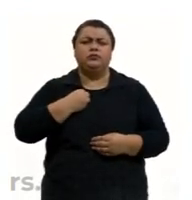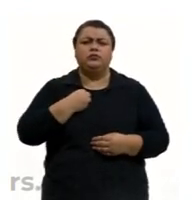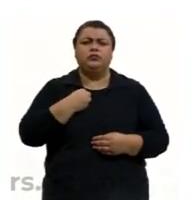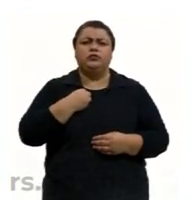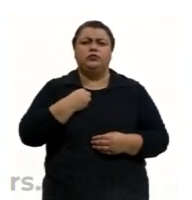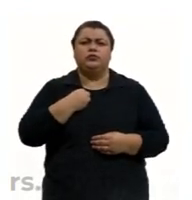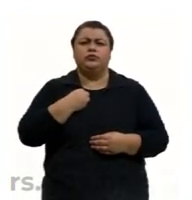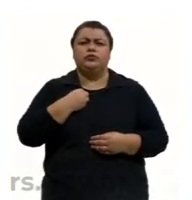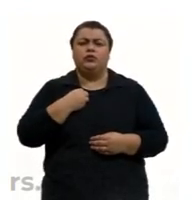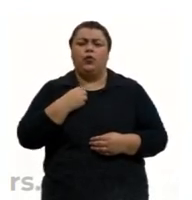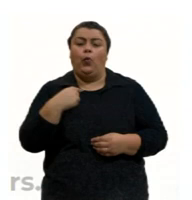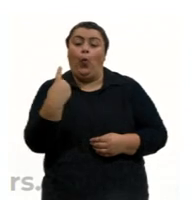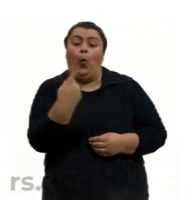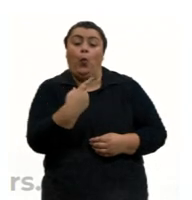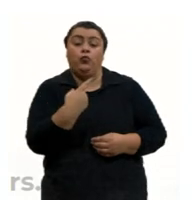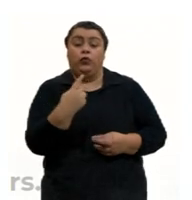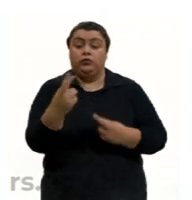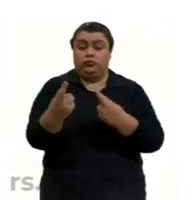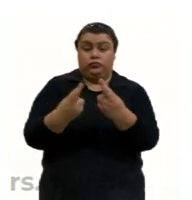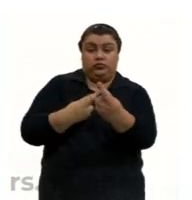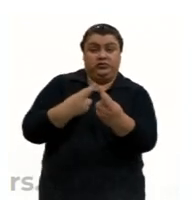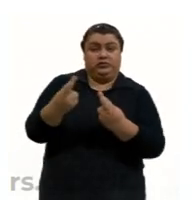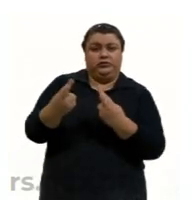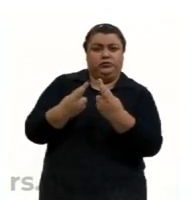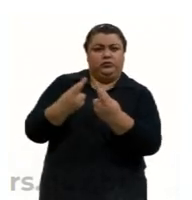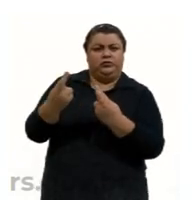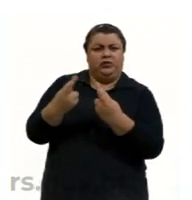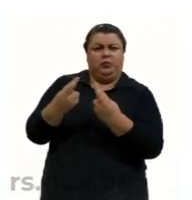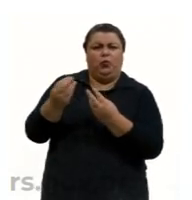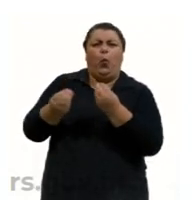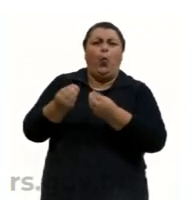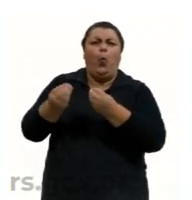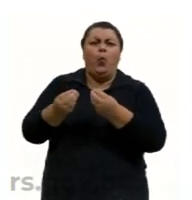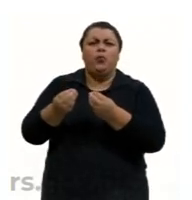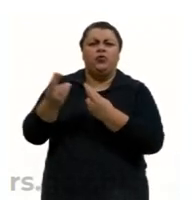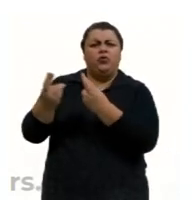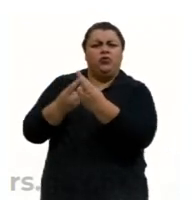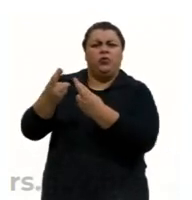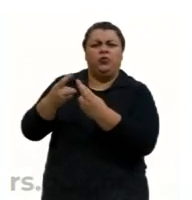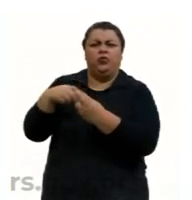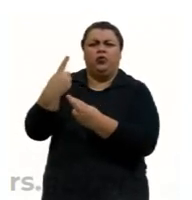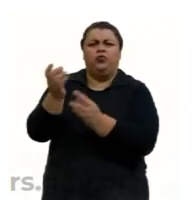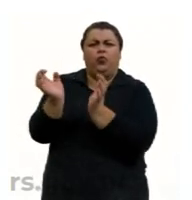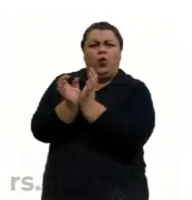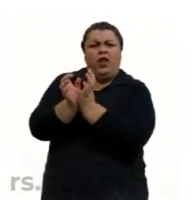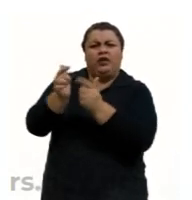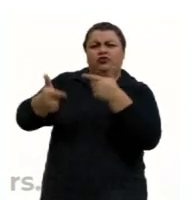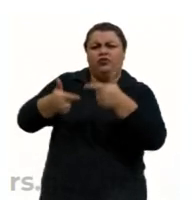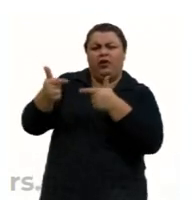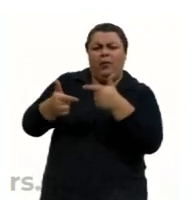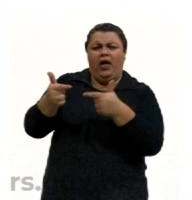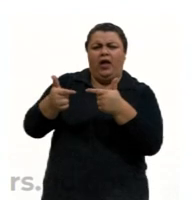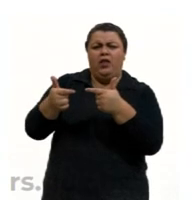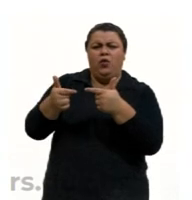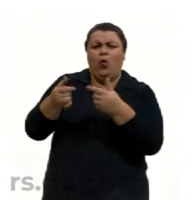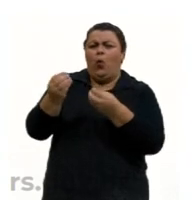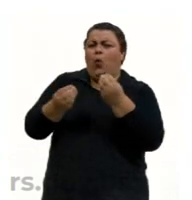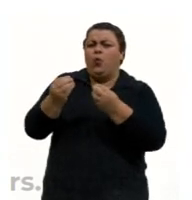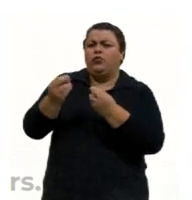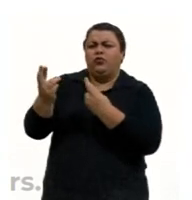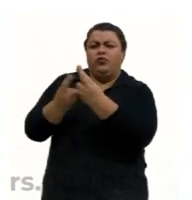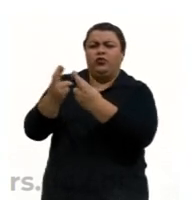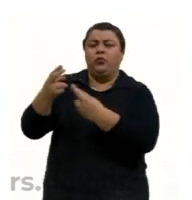nós nos relacionamos, como nós nos relacionamos com os nossos colegas de trabalho, como nós nos relacionamos com os nossos